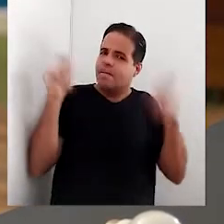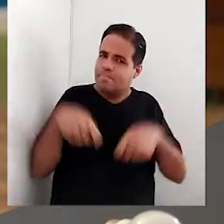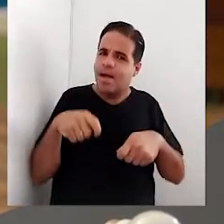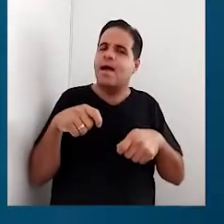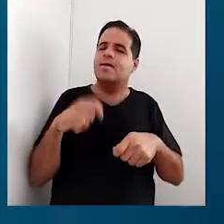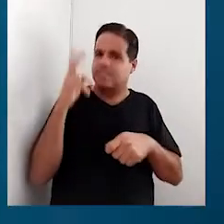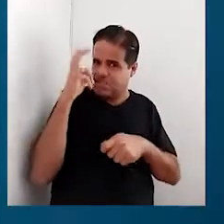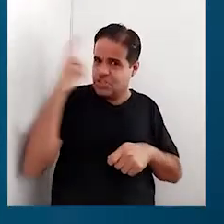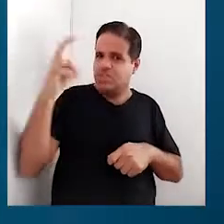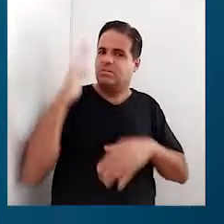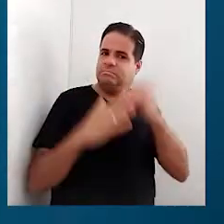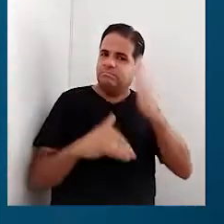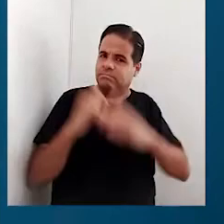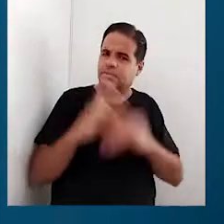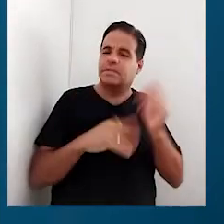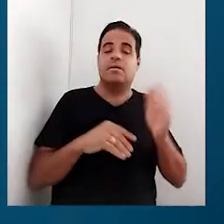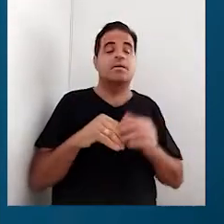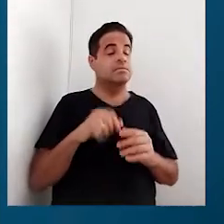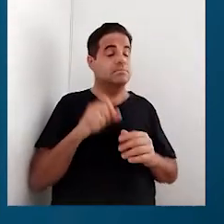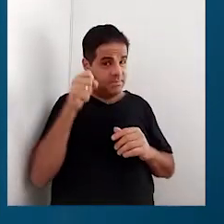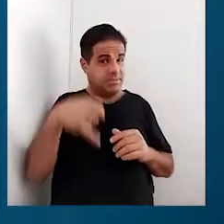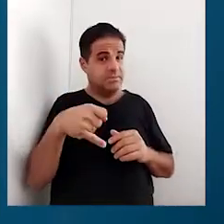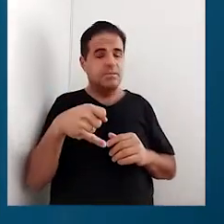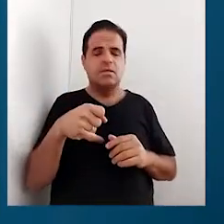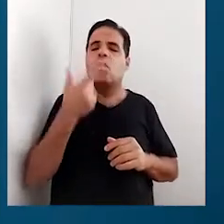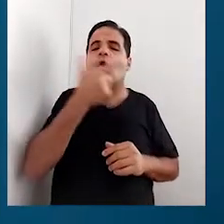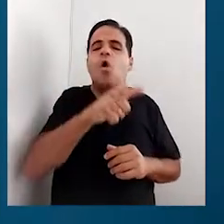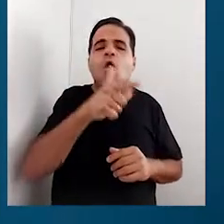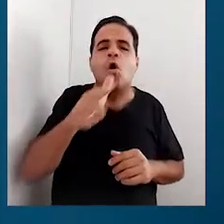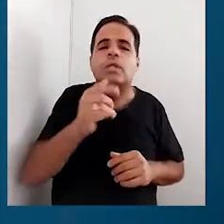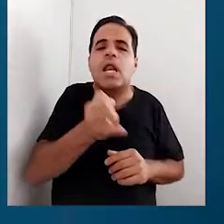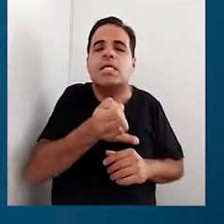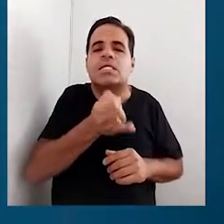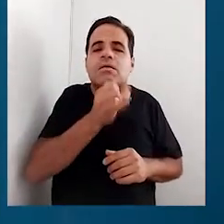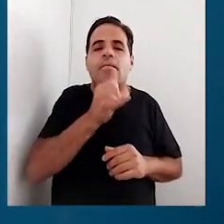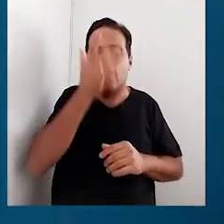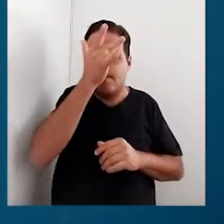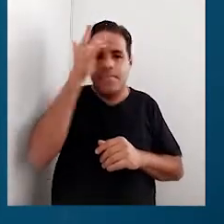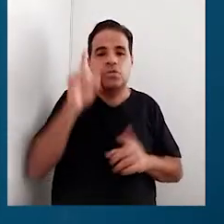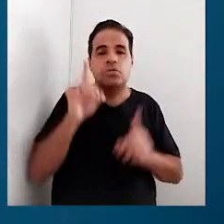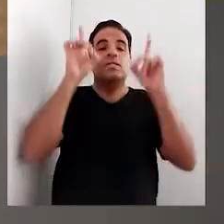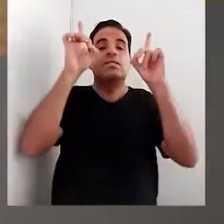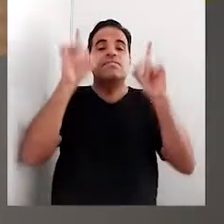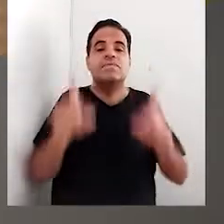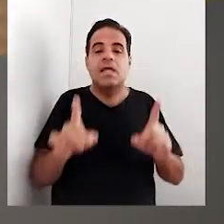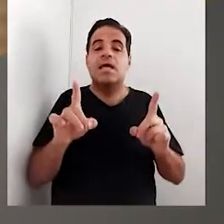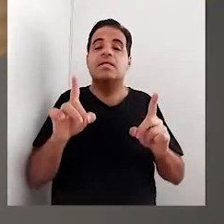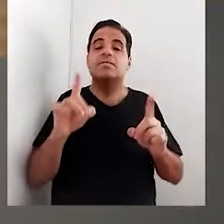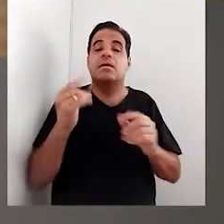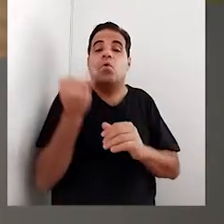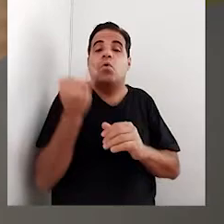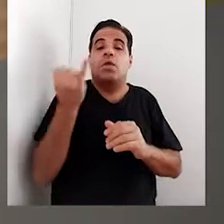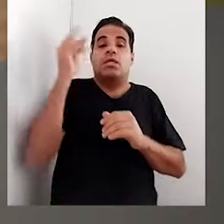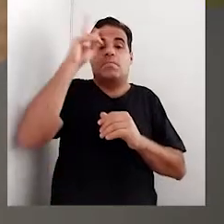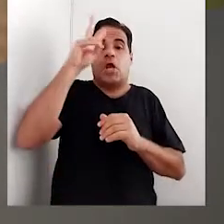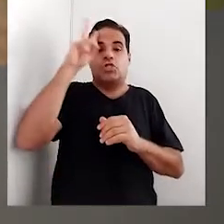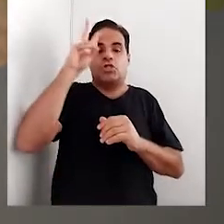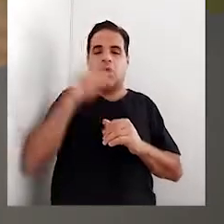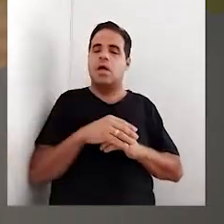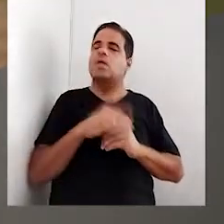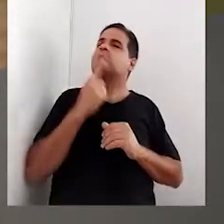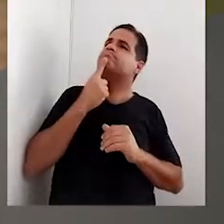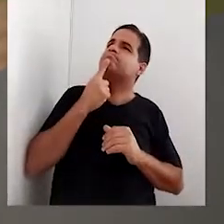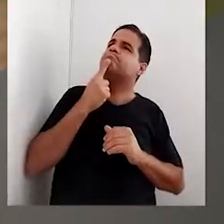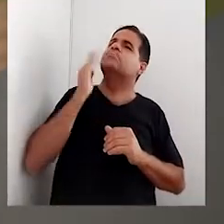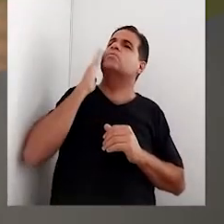capazes. Isso mesmo. E alguém aí sabe me dar outros exemplos de pessoas com deficiência que marcaram a nossa história? Professor,